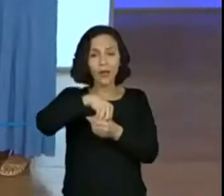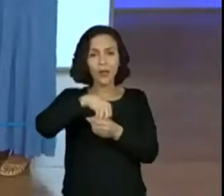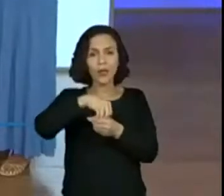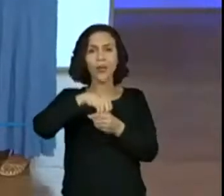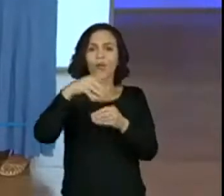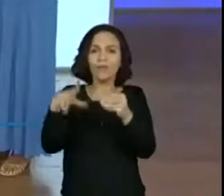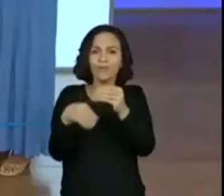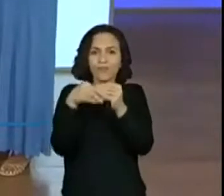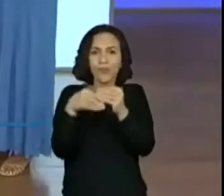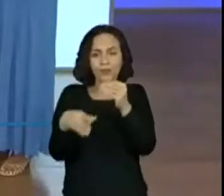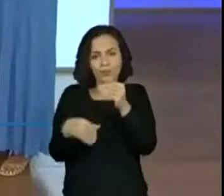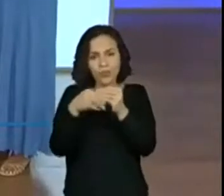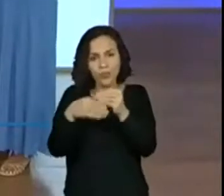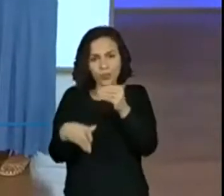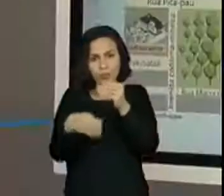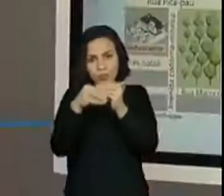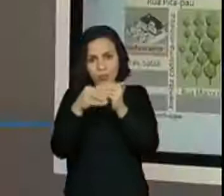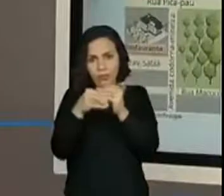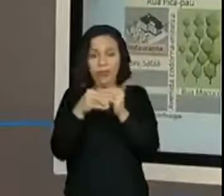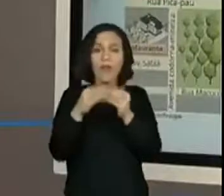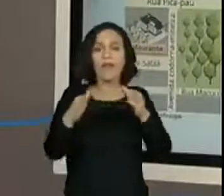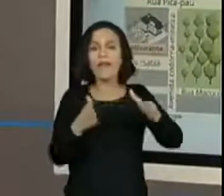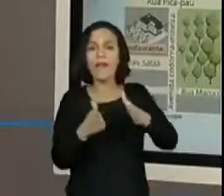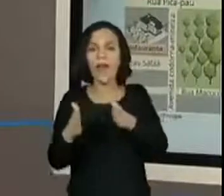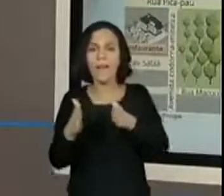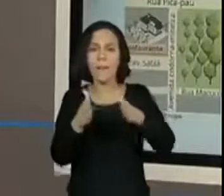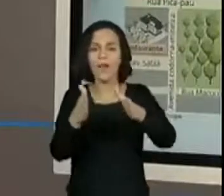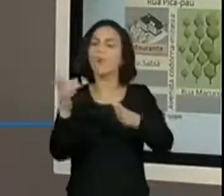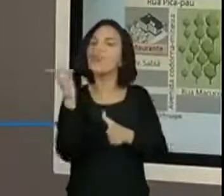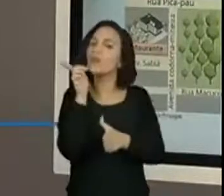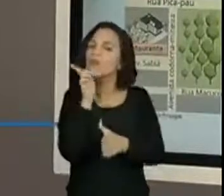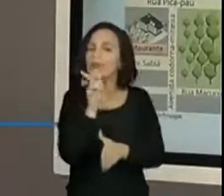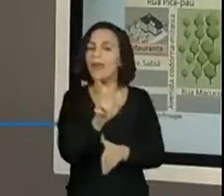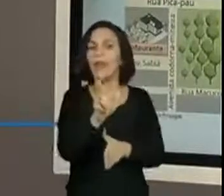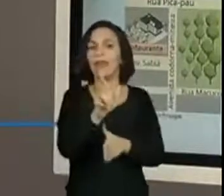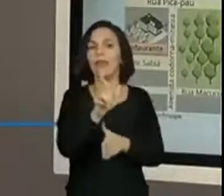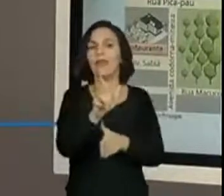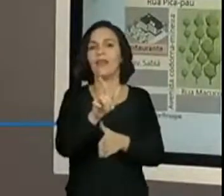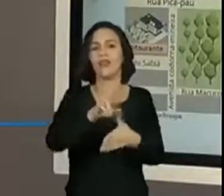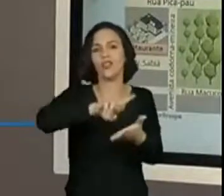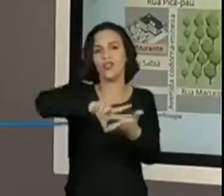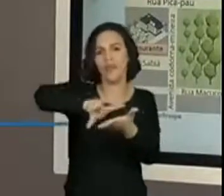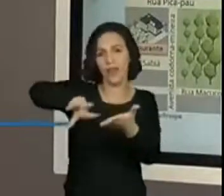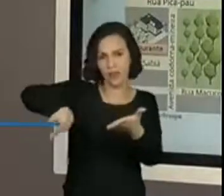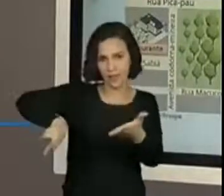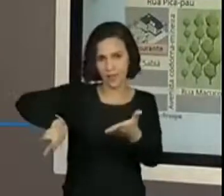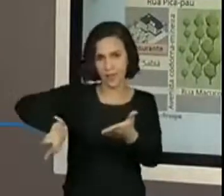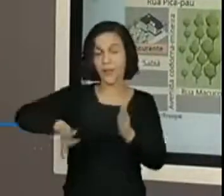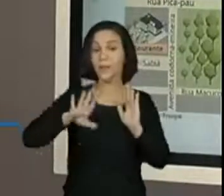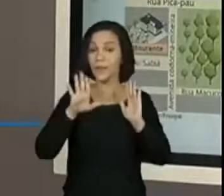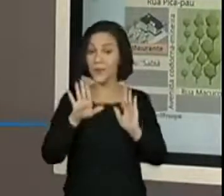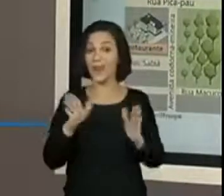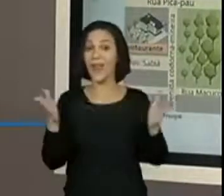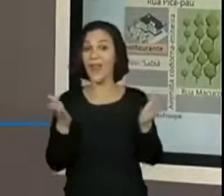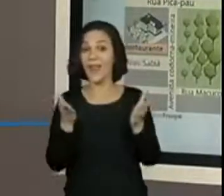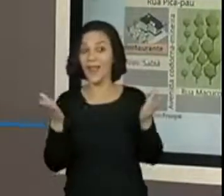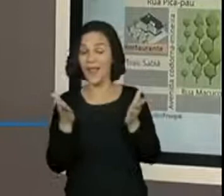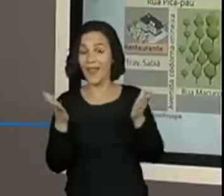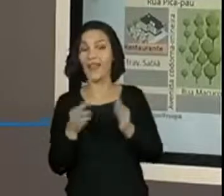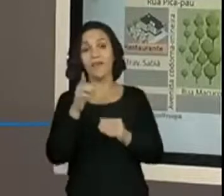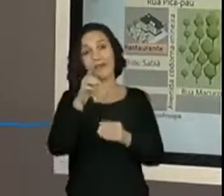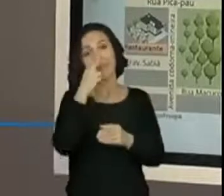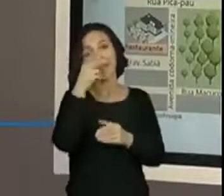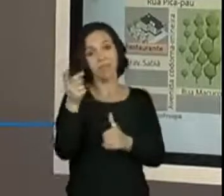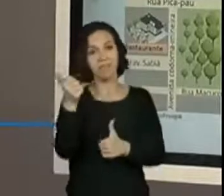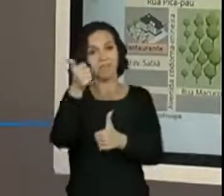as coordenadas que uma pessoa tem que seguir para fazer vários caminhos. Então, agora vocês vão ser essa